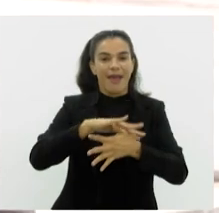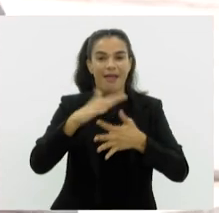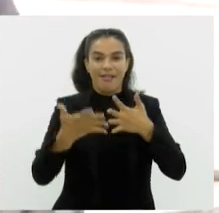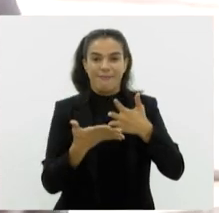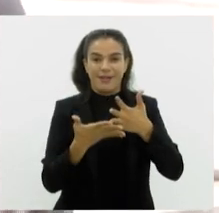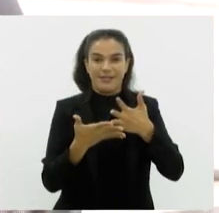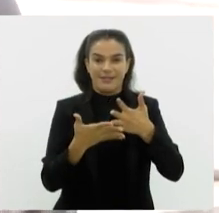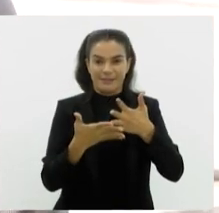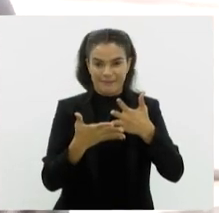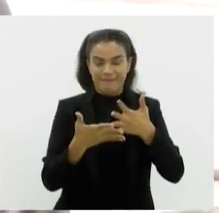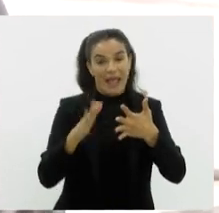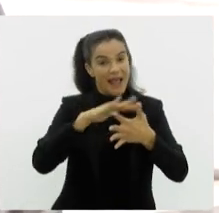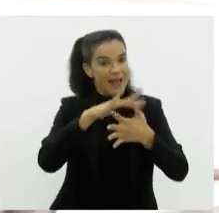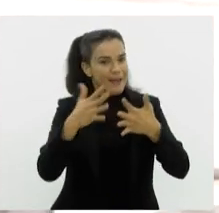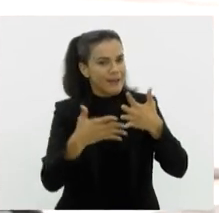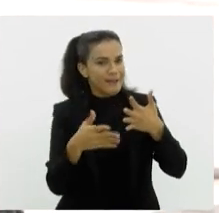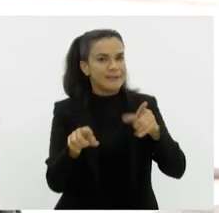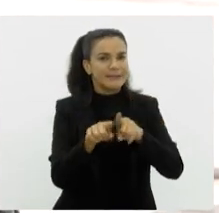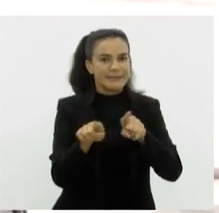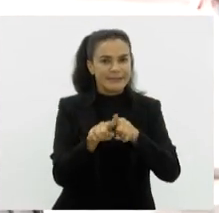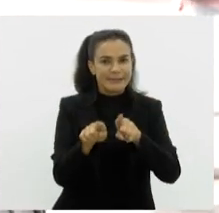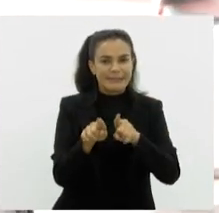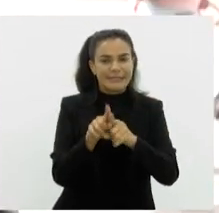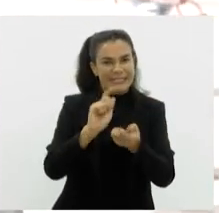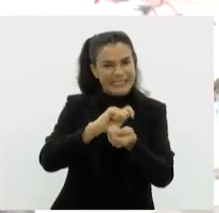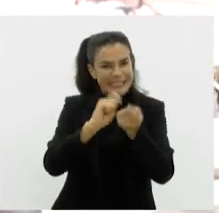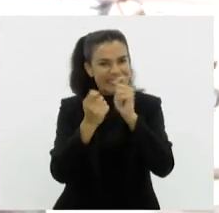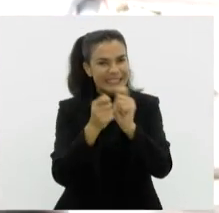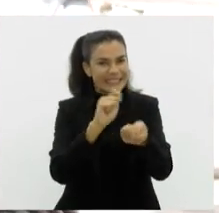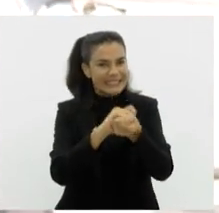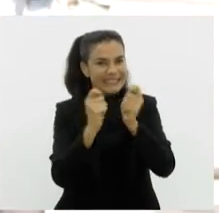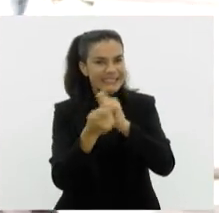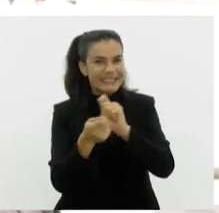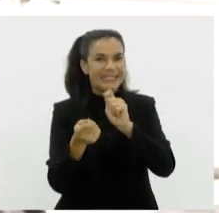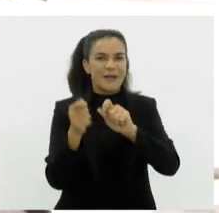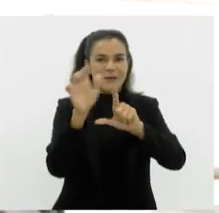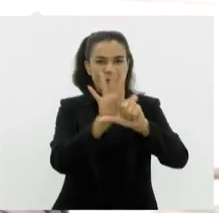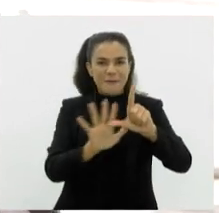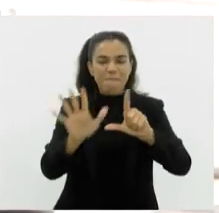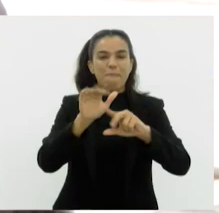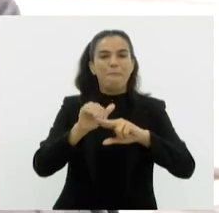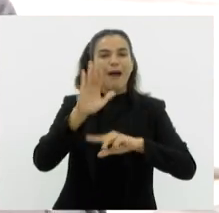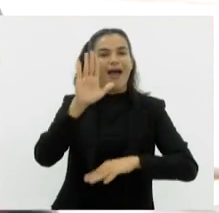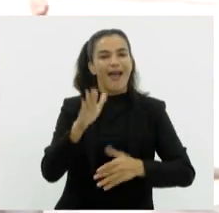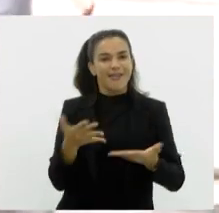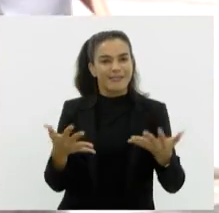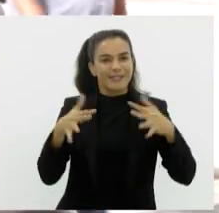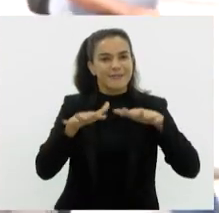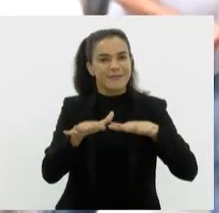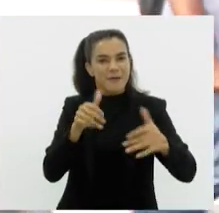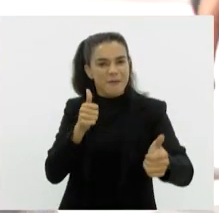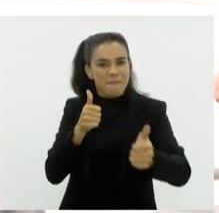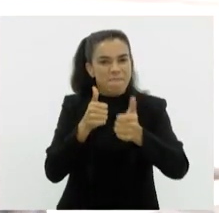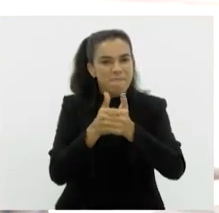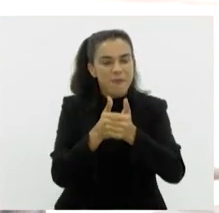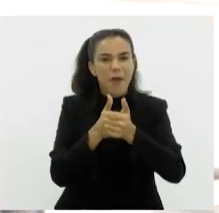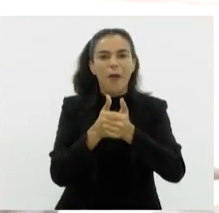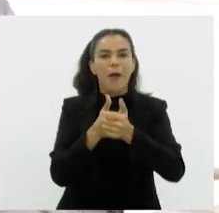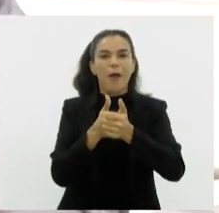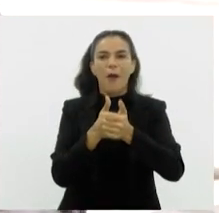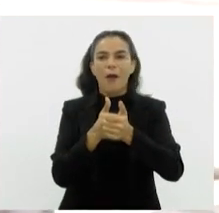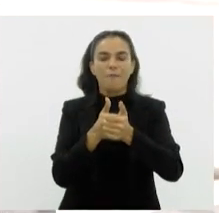as Libras. A linguagem de Libras também, que a gente está tornando cada vez o nosso portal mais inclusivo, mais próximo de todo tipo,